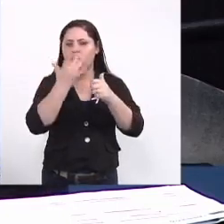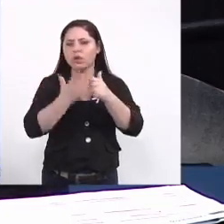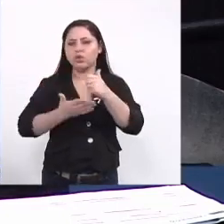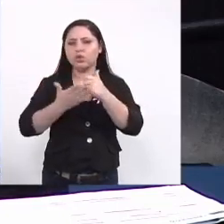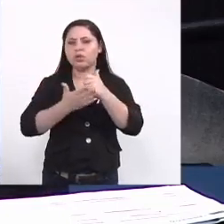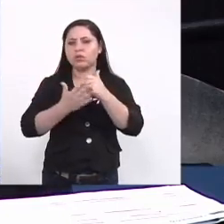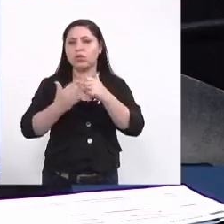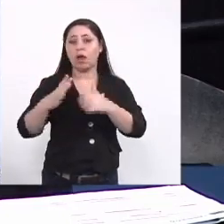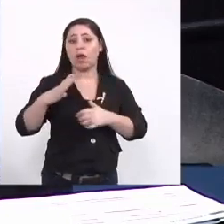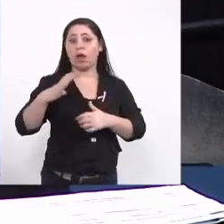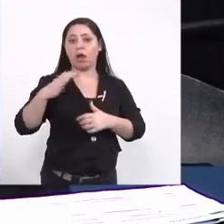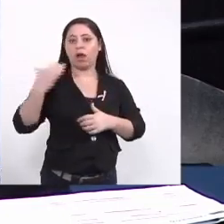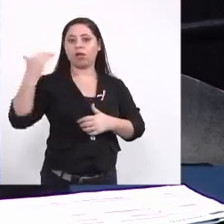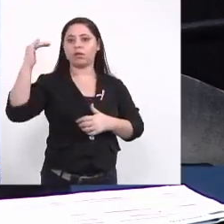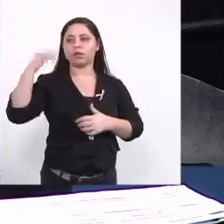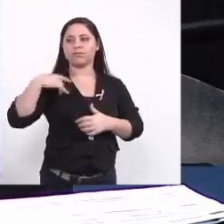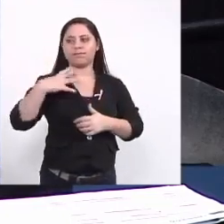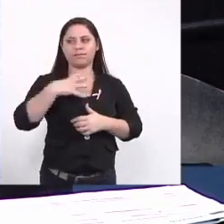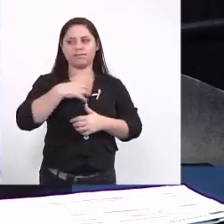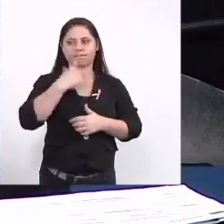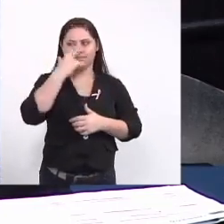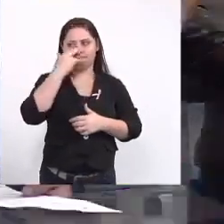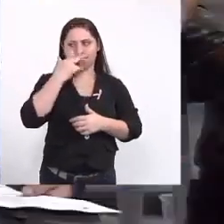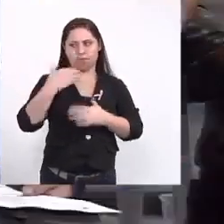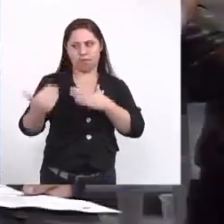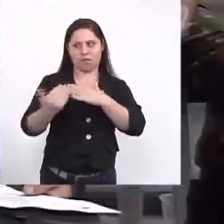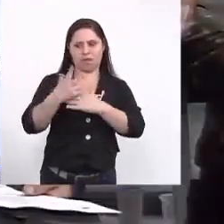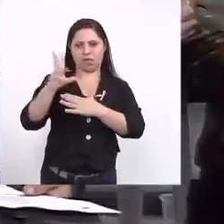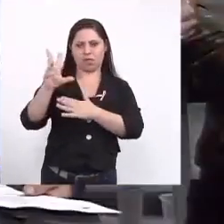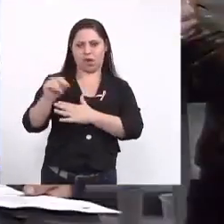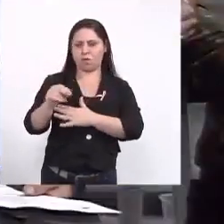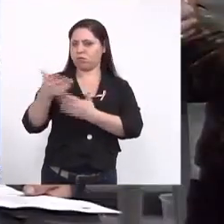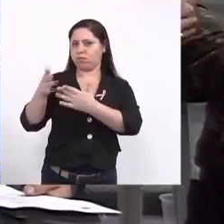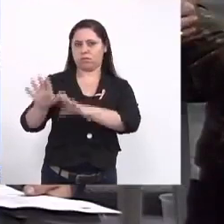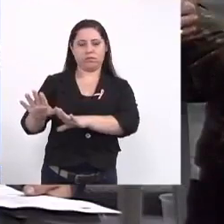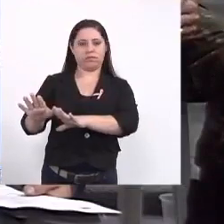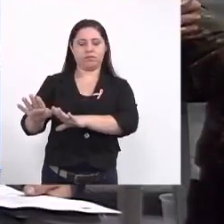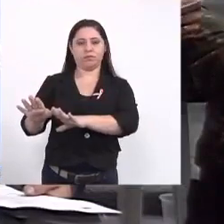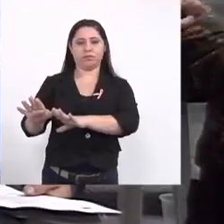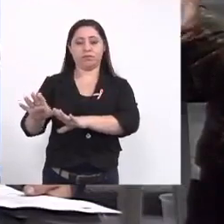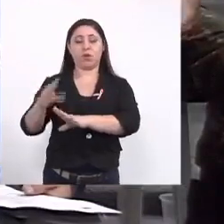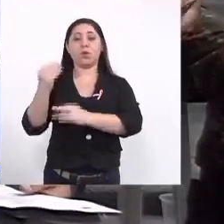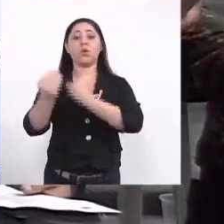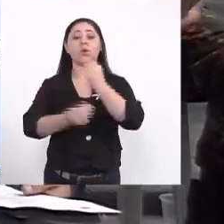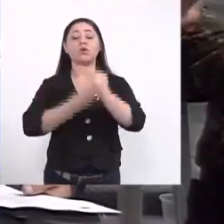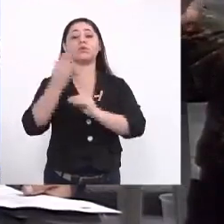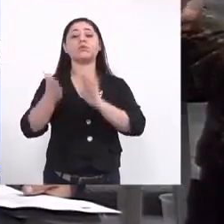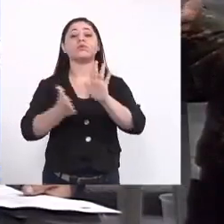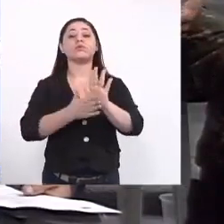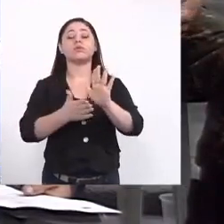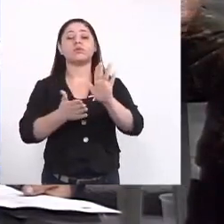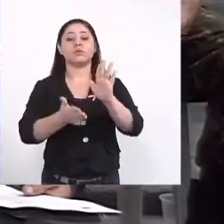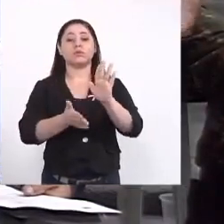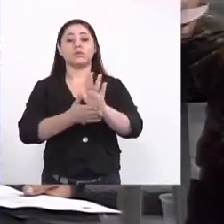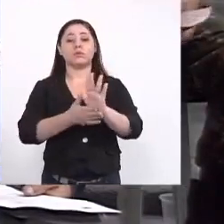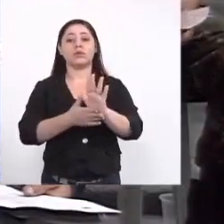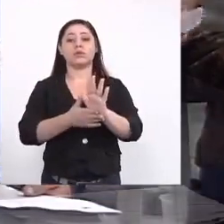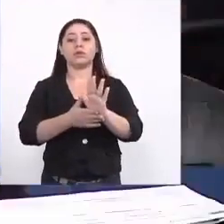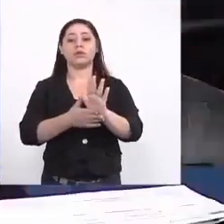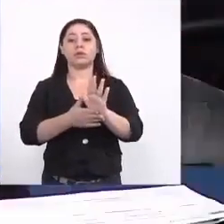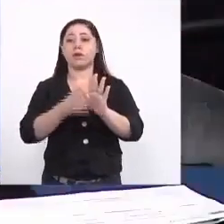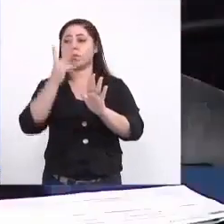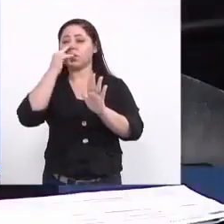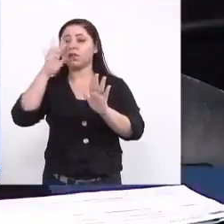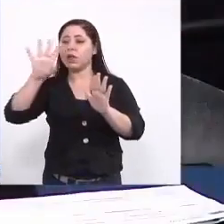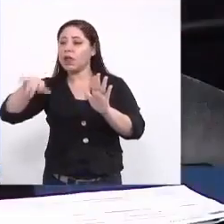e tem um sentimento e as pessoas não deixam entrar então com essa proposta um QR